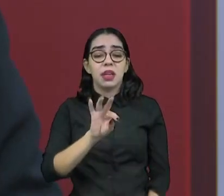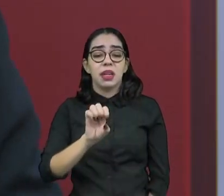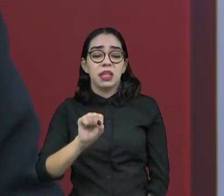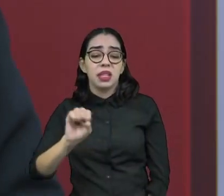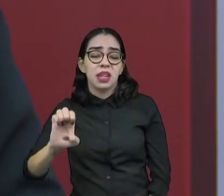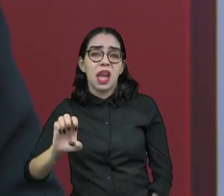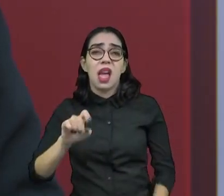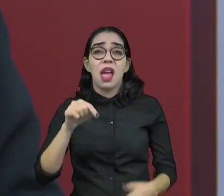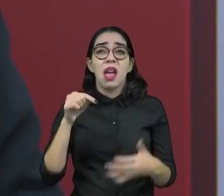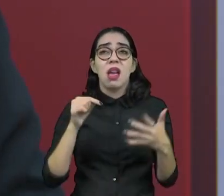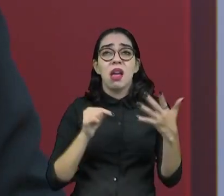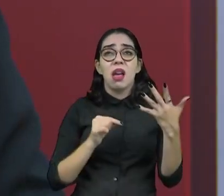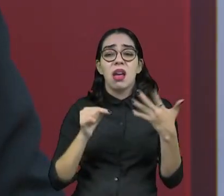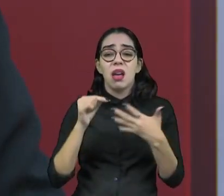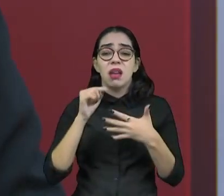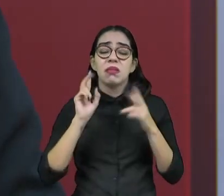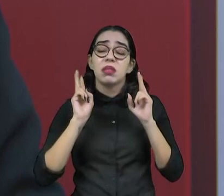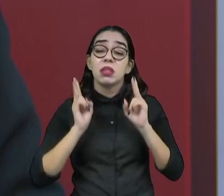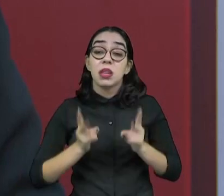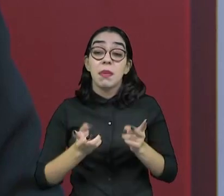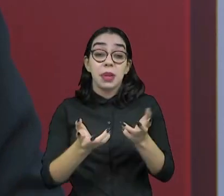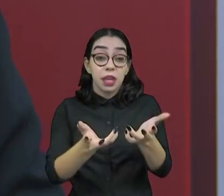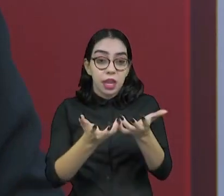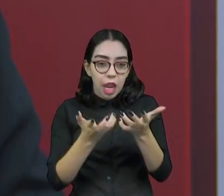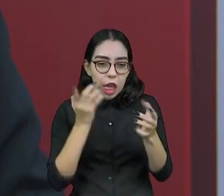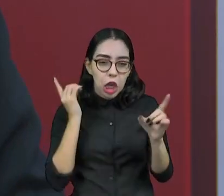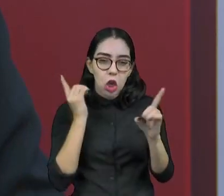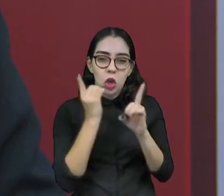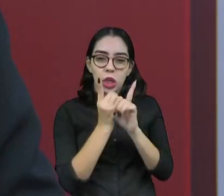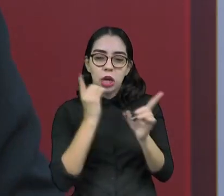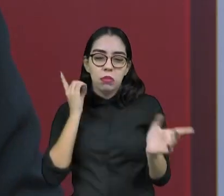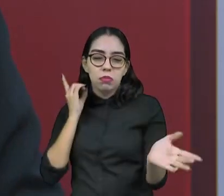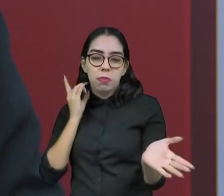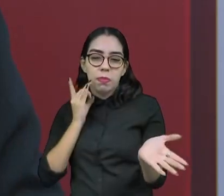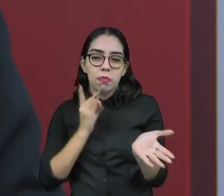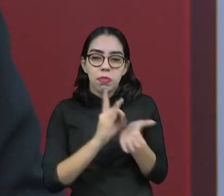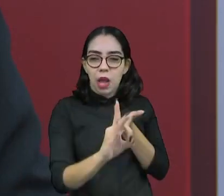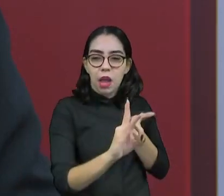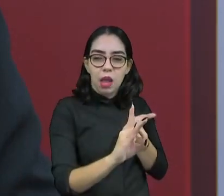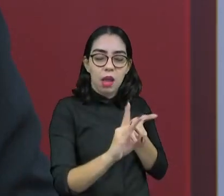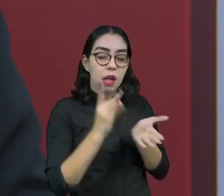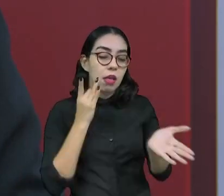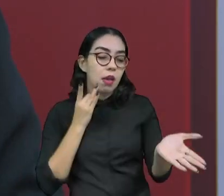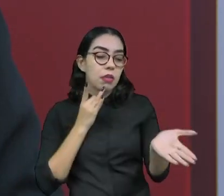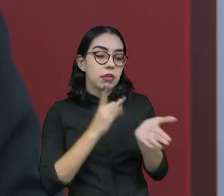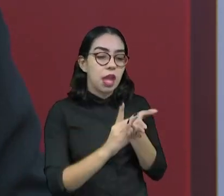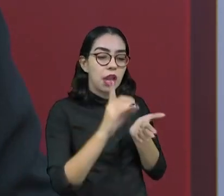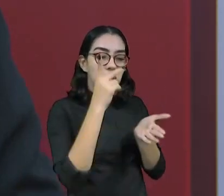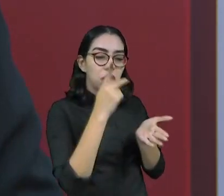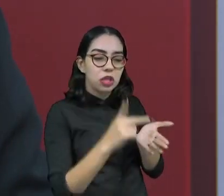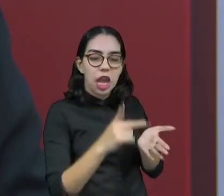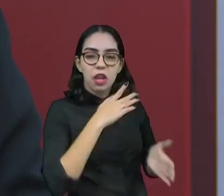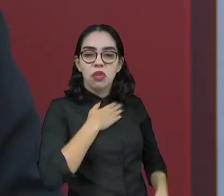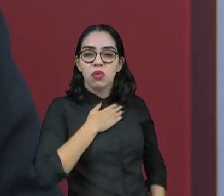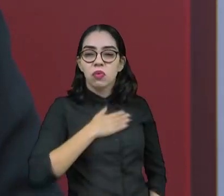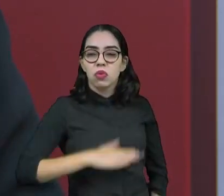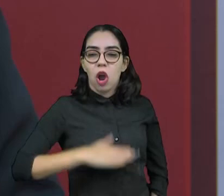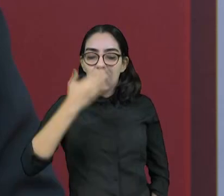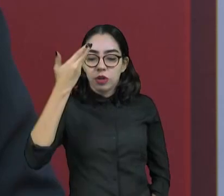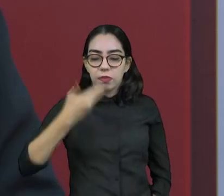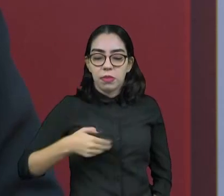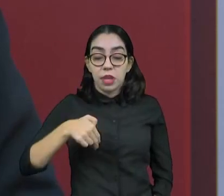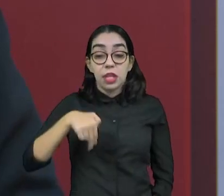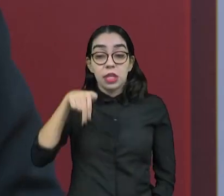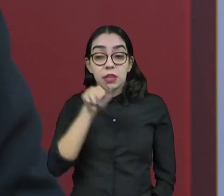história é sempre na busca de um inimigo. Vamos encontrar quem é o inimigo da nação, quem é. Então, acho que isso faz